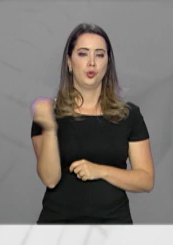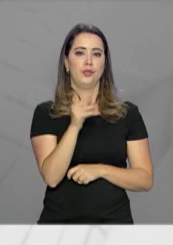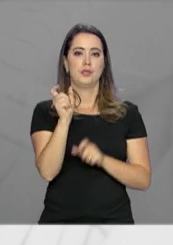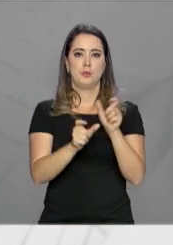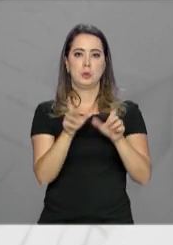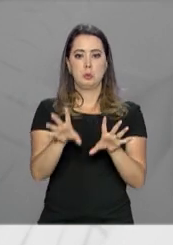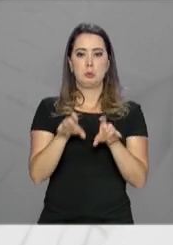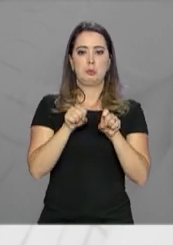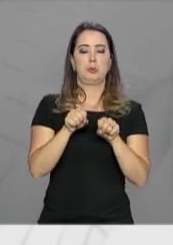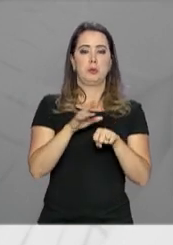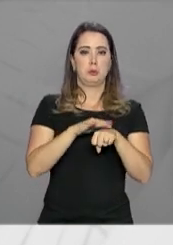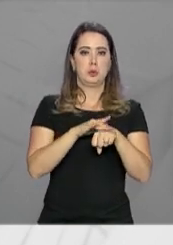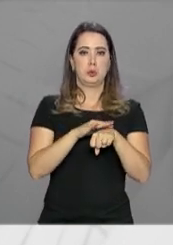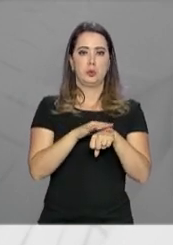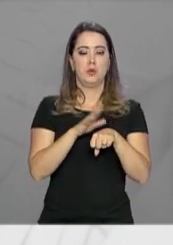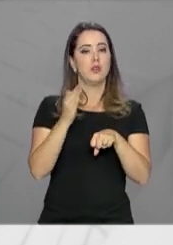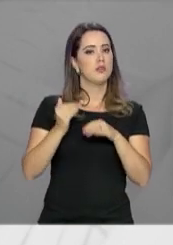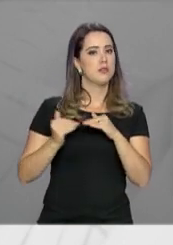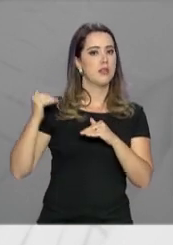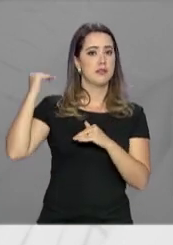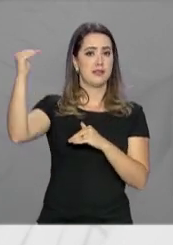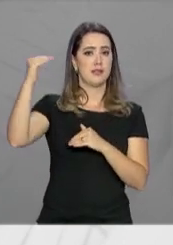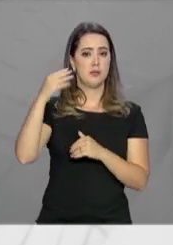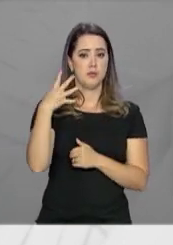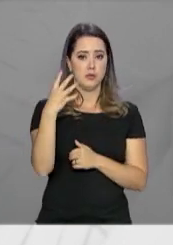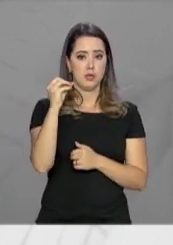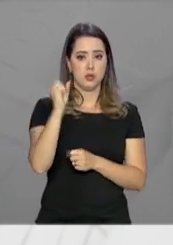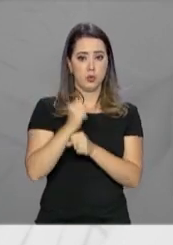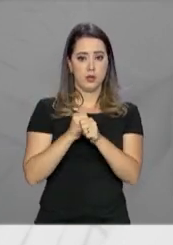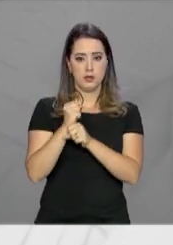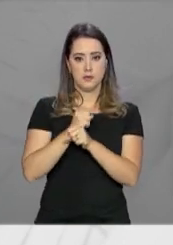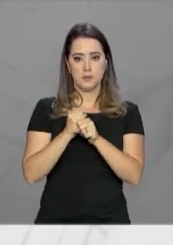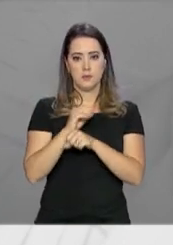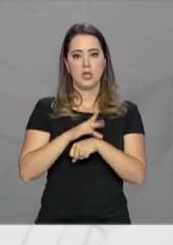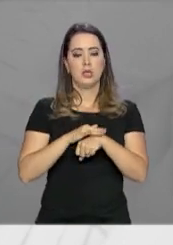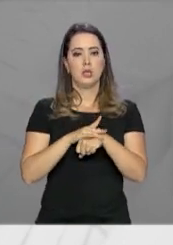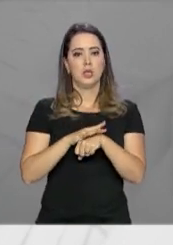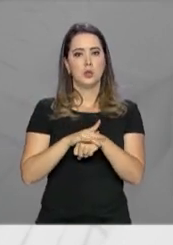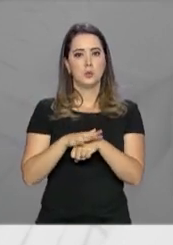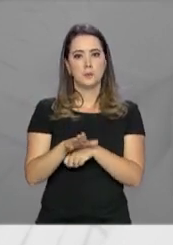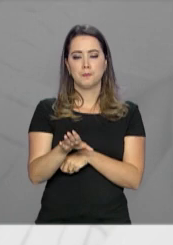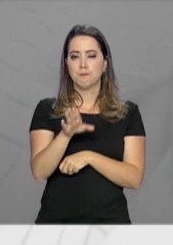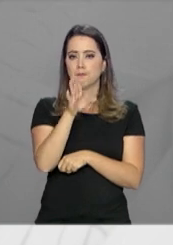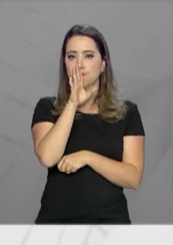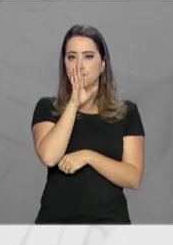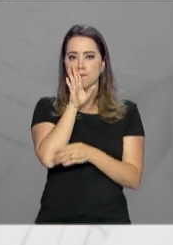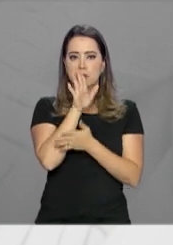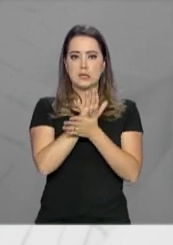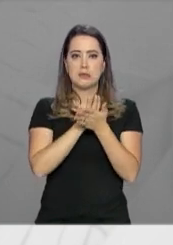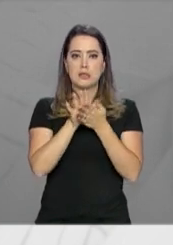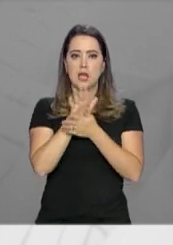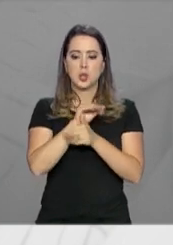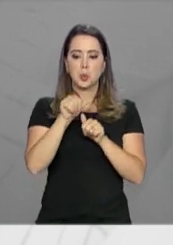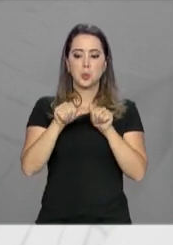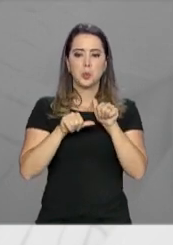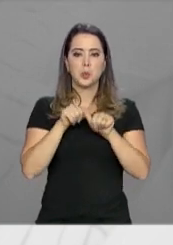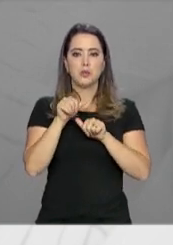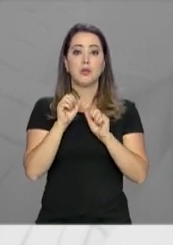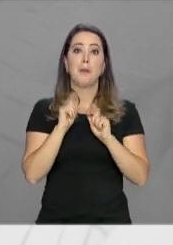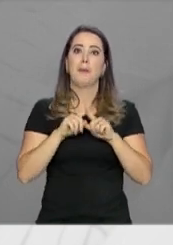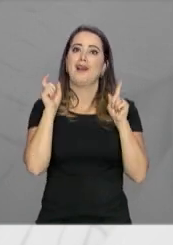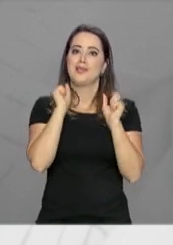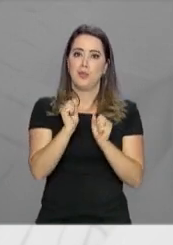grande parte em adultos com mais de 40 anos. E a doença, considerada silenciosa, pode matar.